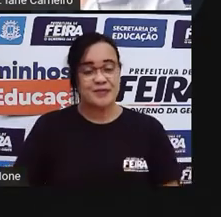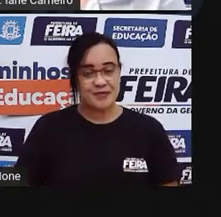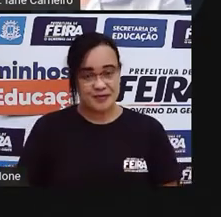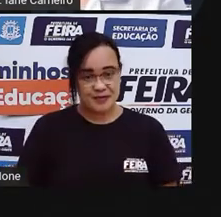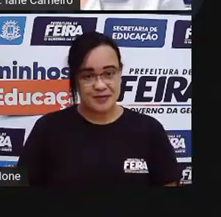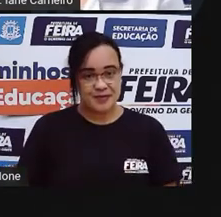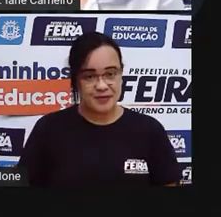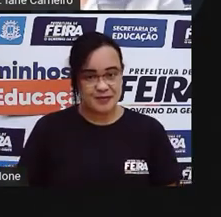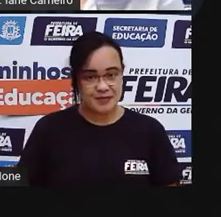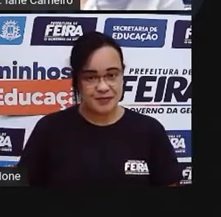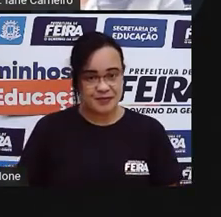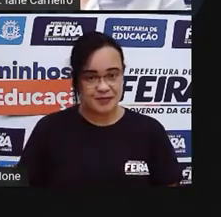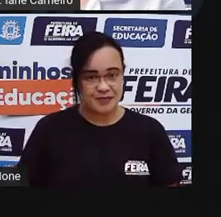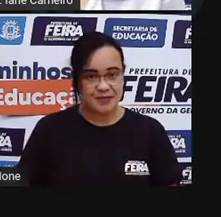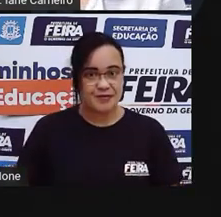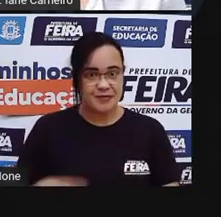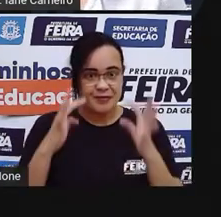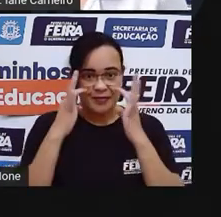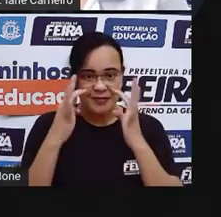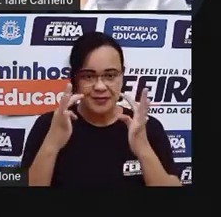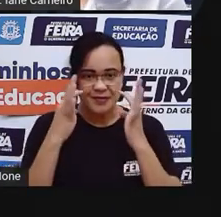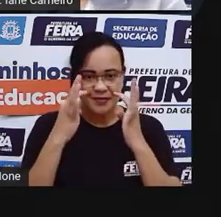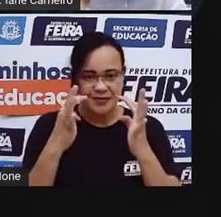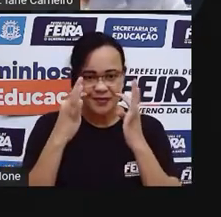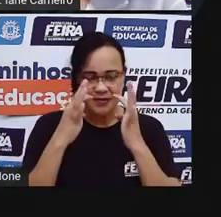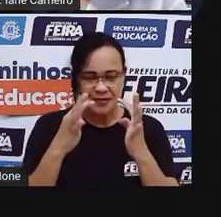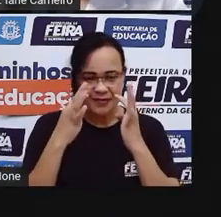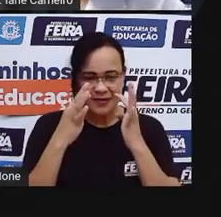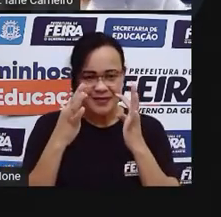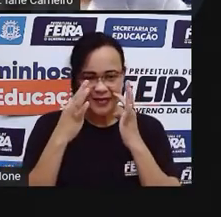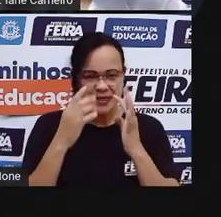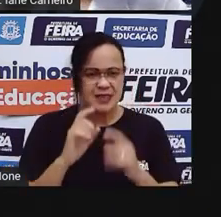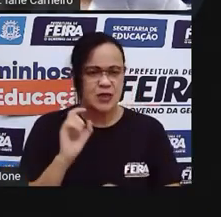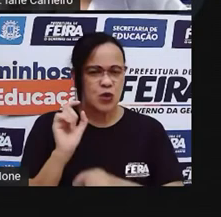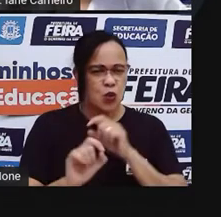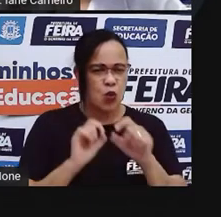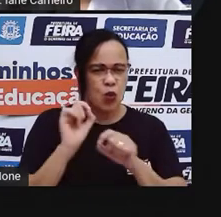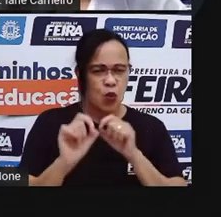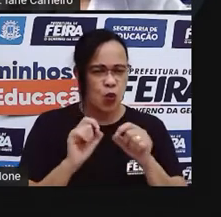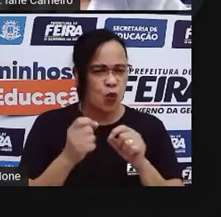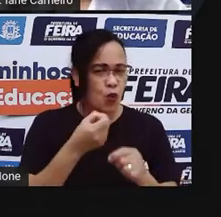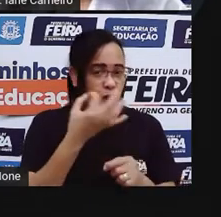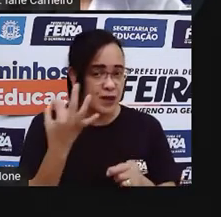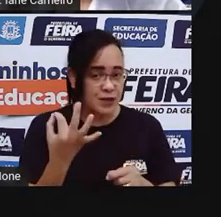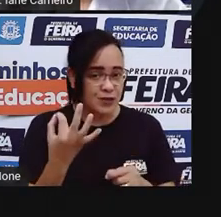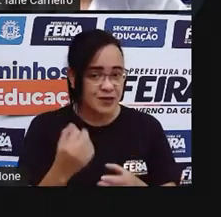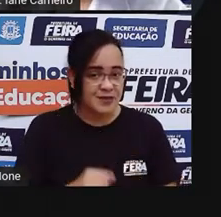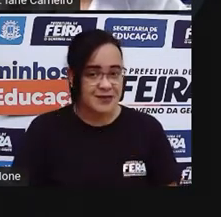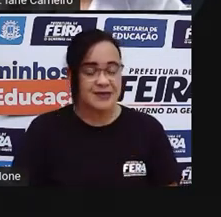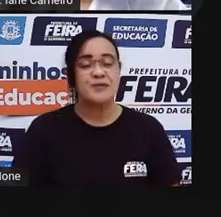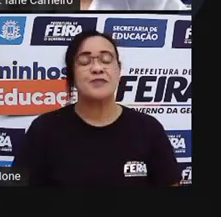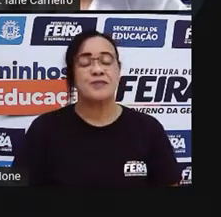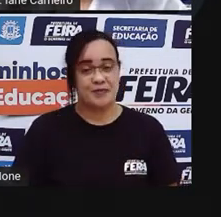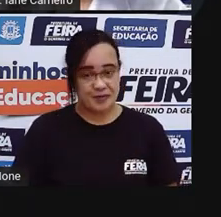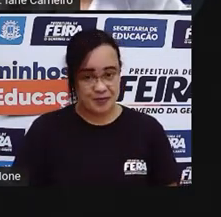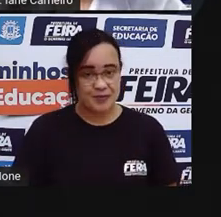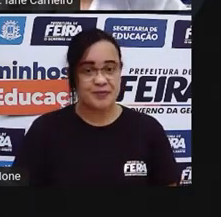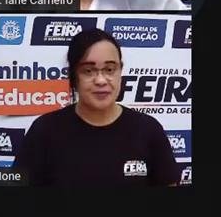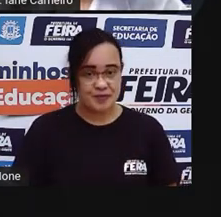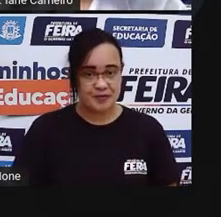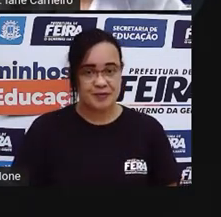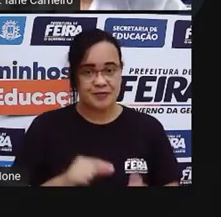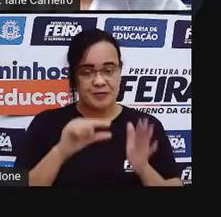Contou? Descobriu quantas são? Vamos lá Para ver se você Conseguiu Contar direitinho Ó Vamos lá Aqui é um